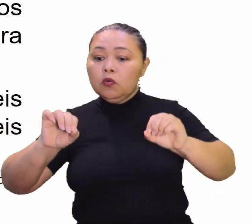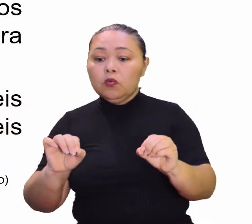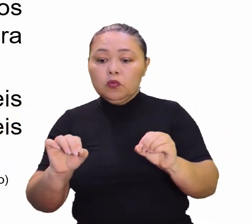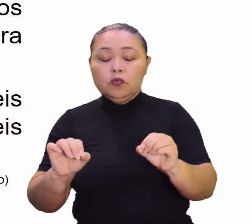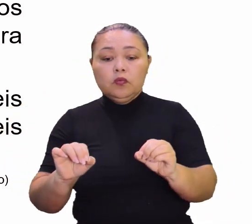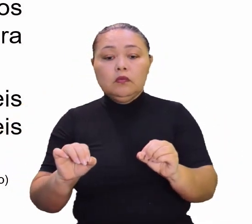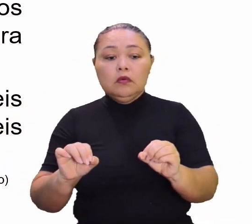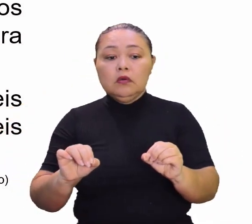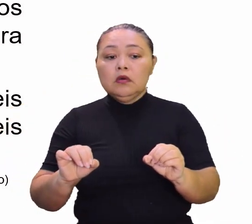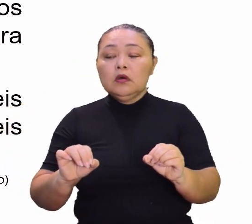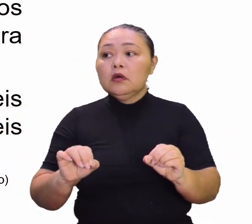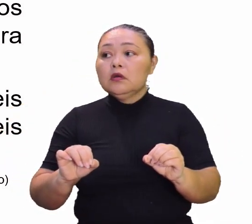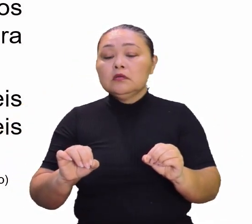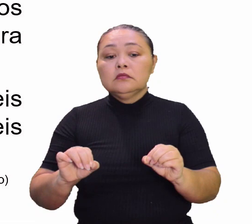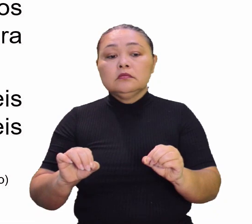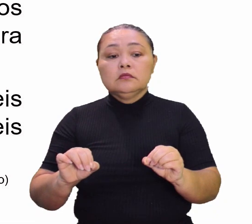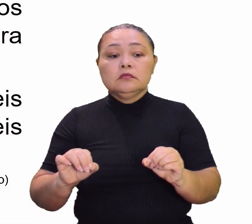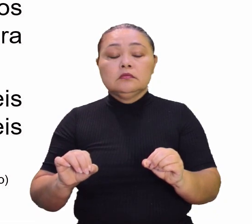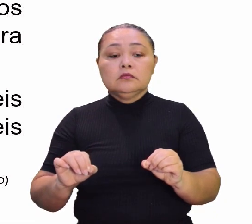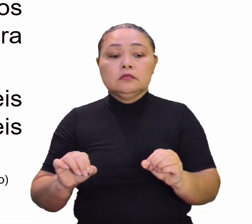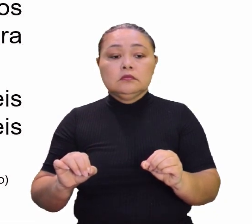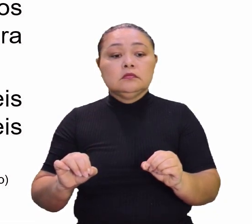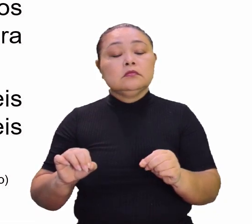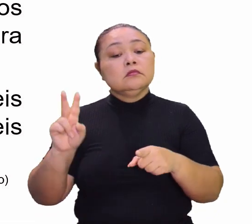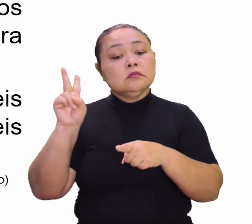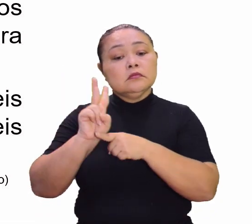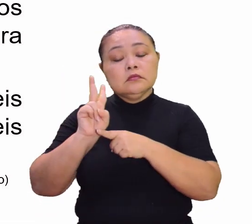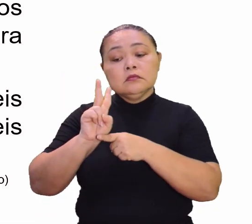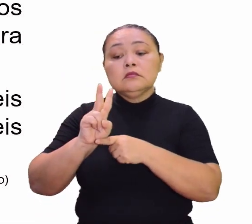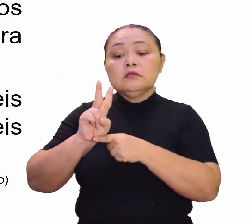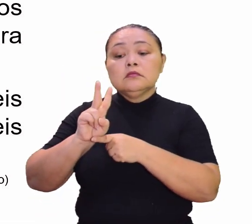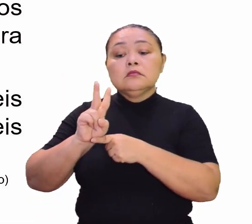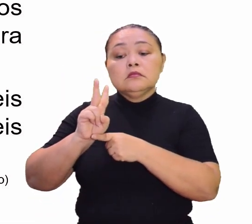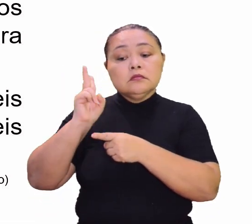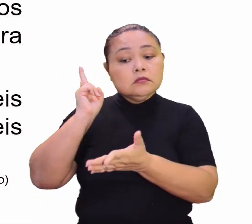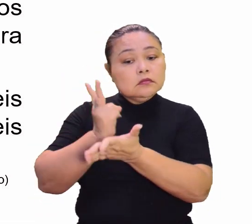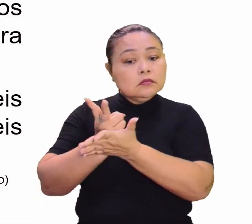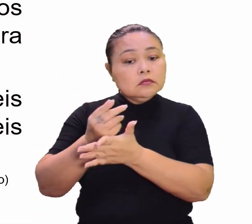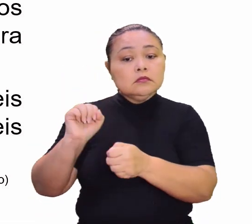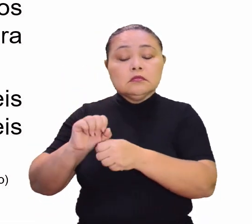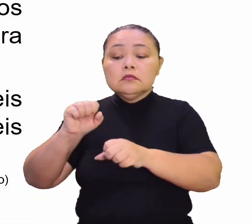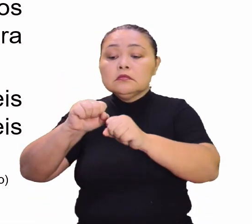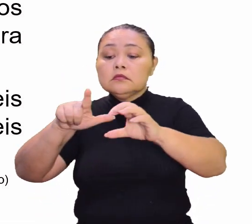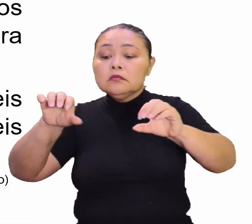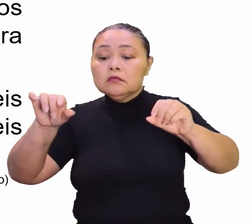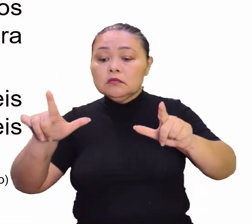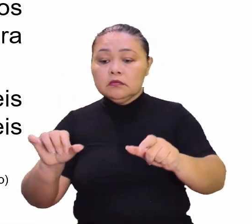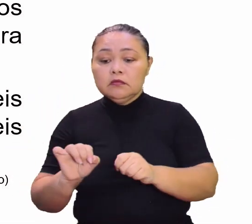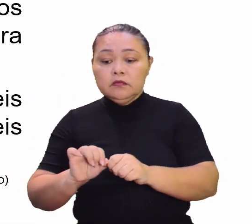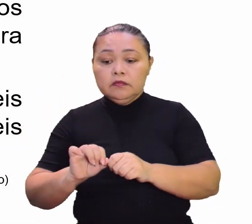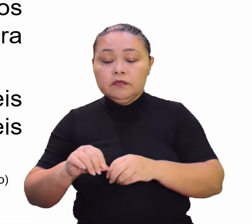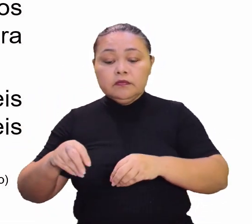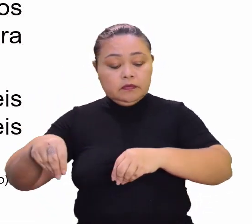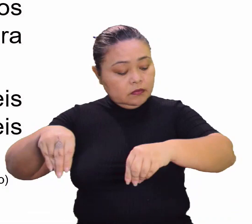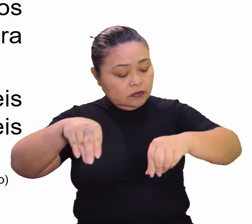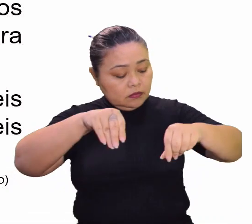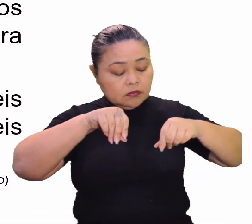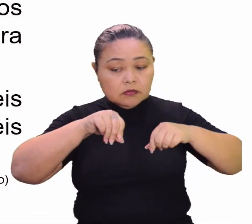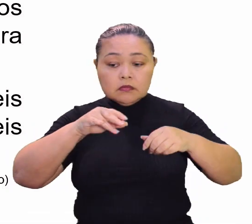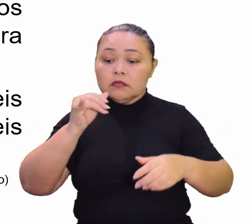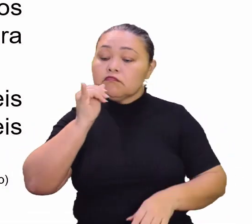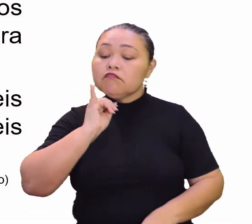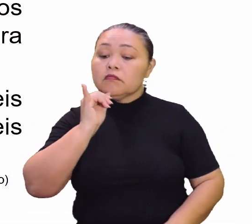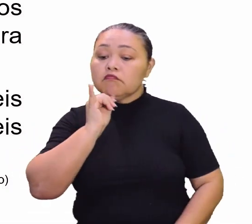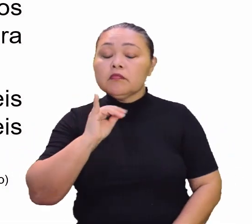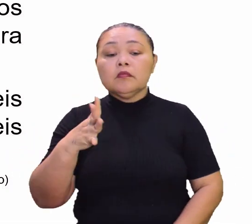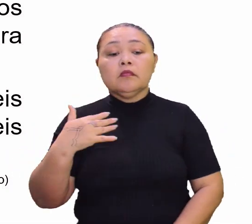solos. Rogério, preservar e conservar o solo. Dá